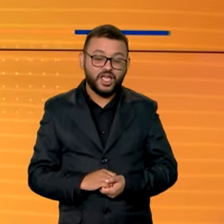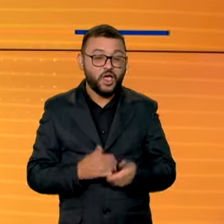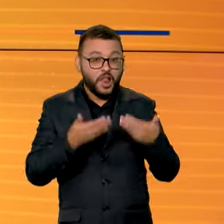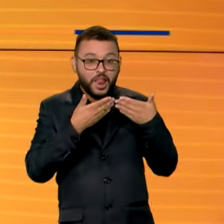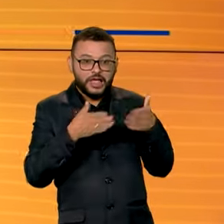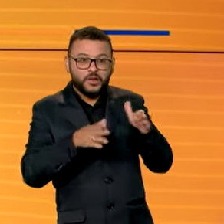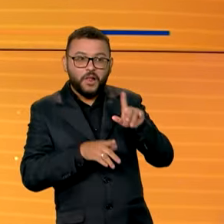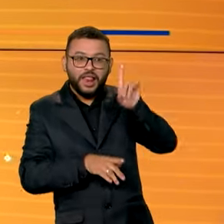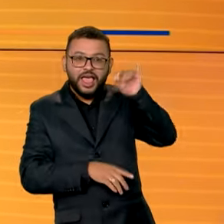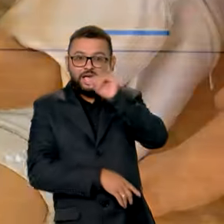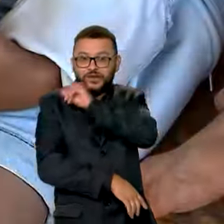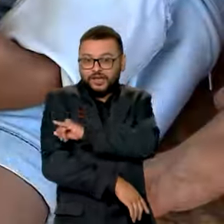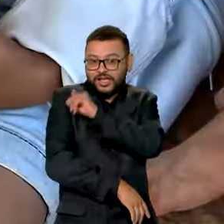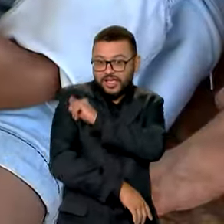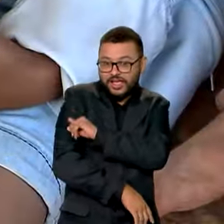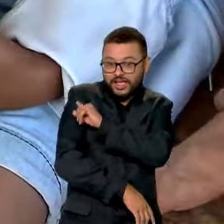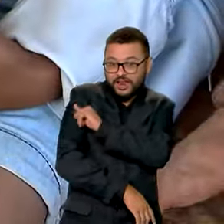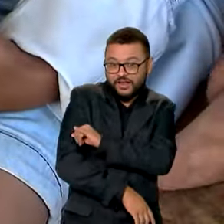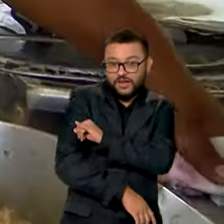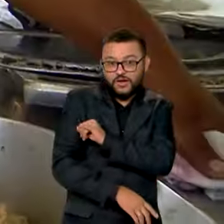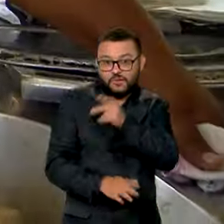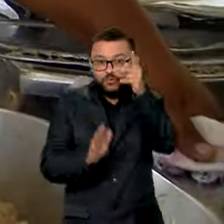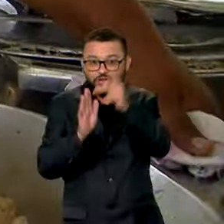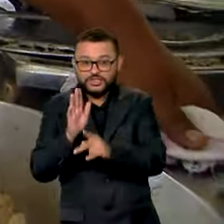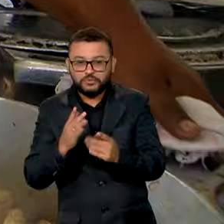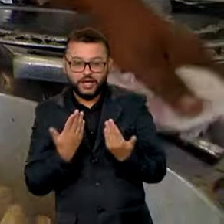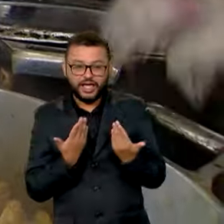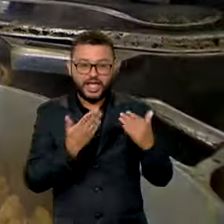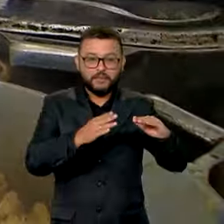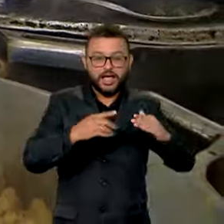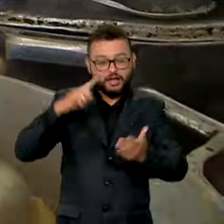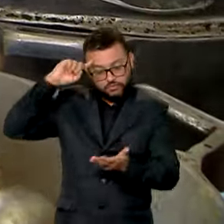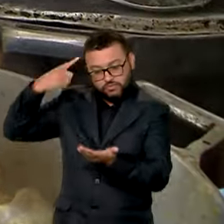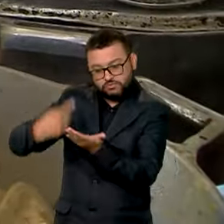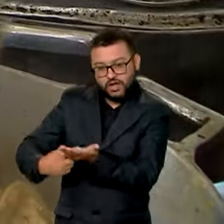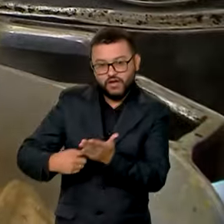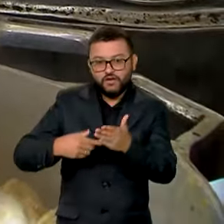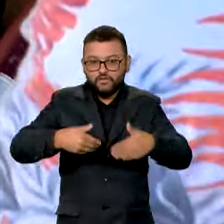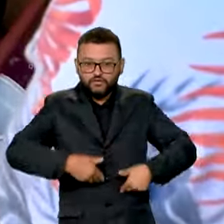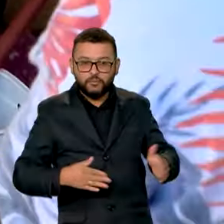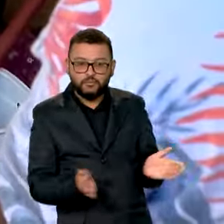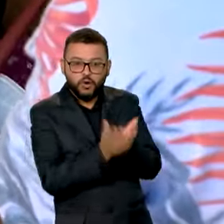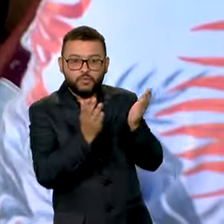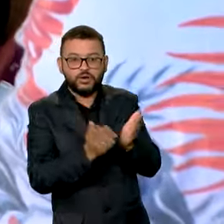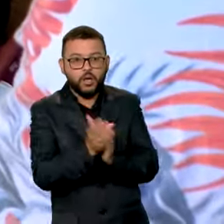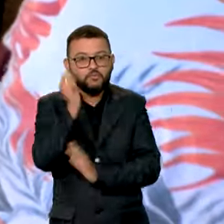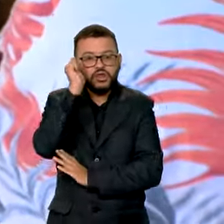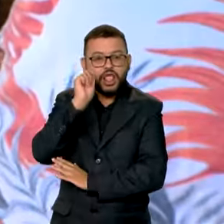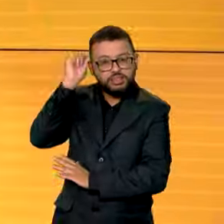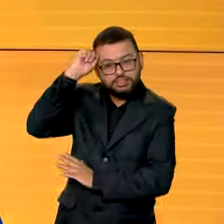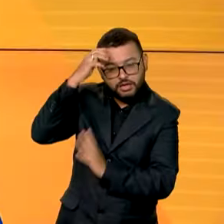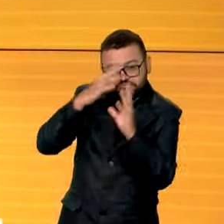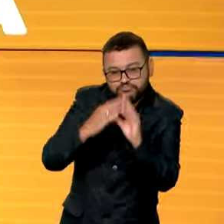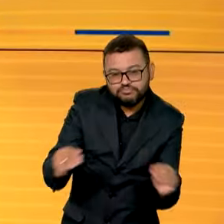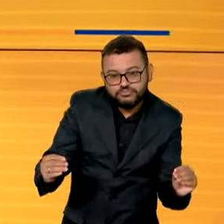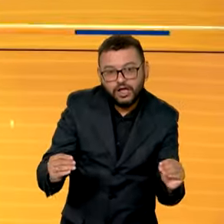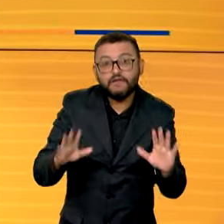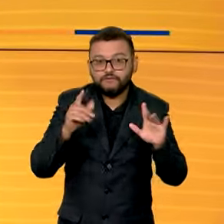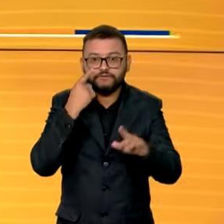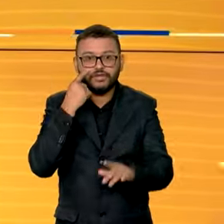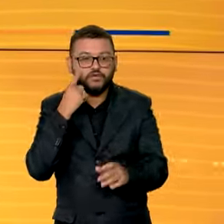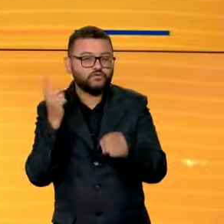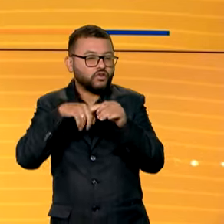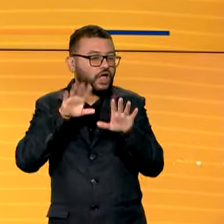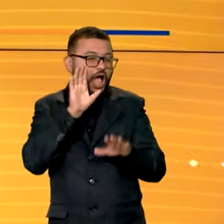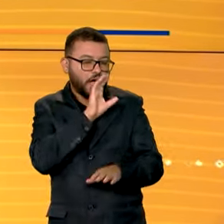Lançado no Rio de Janeiro, o plano para combater a fome e a pobreza entre mulheres negras. A gente volta